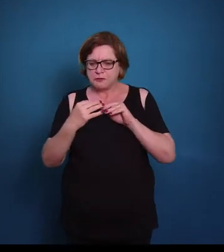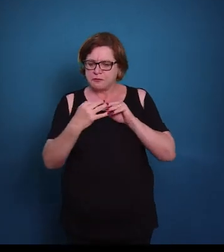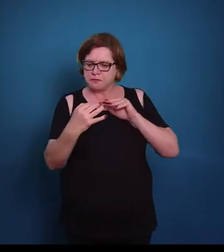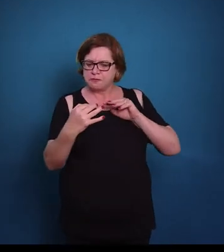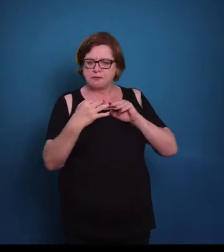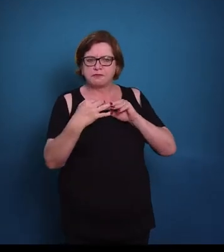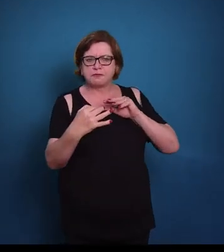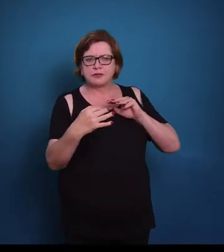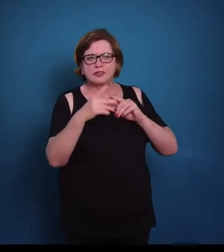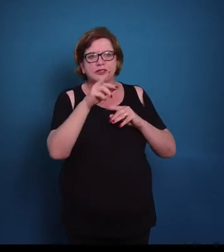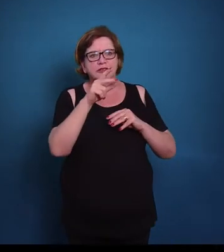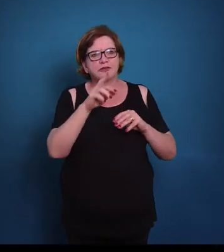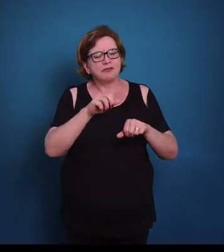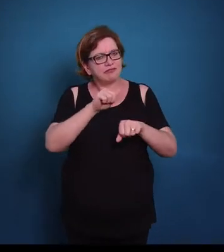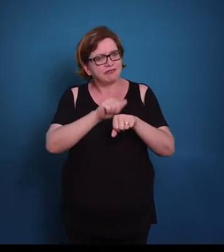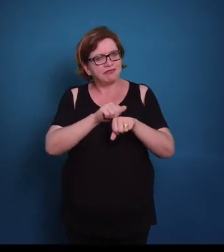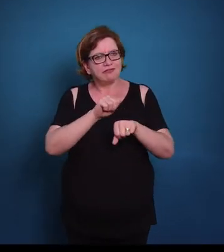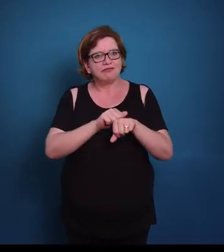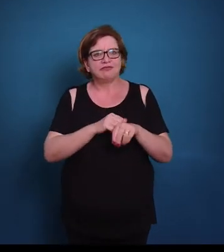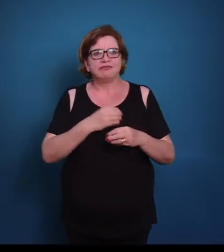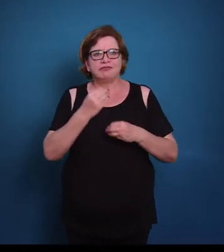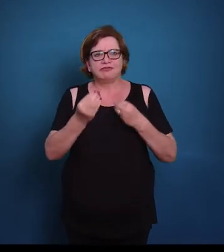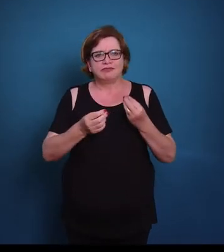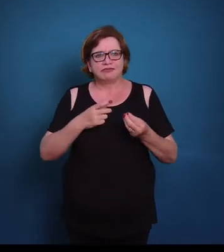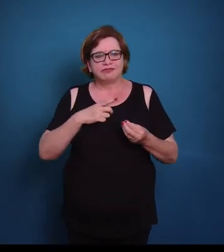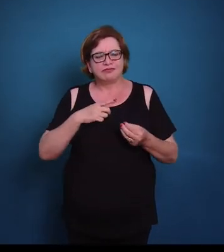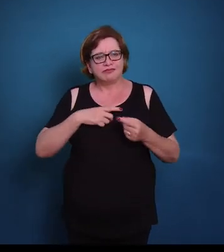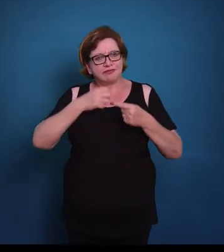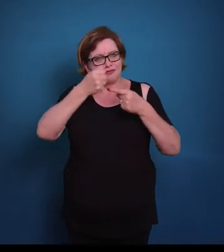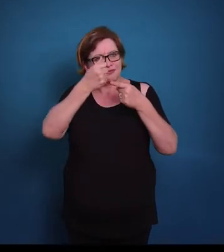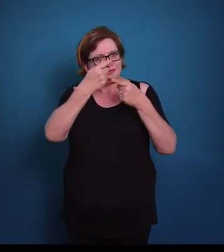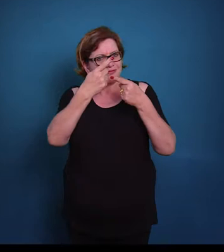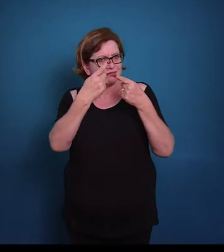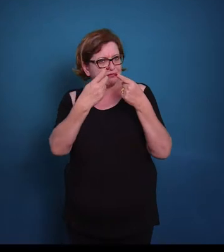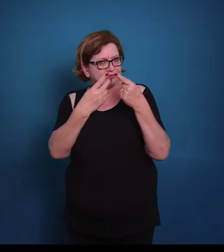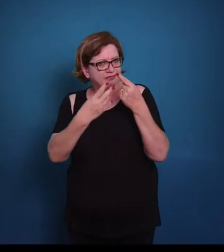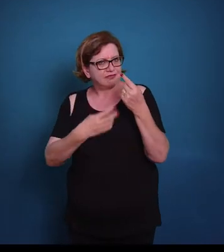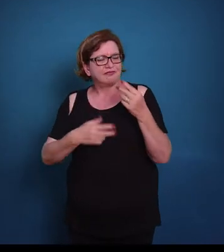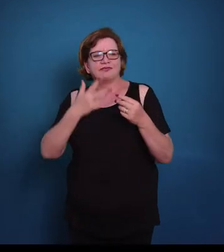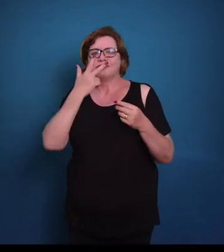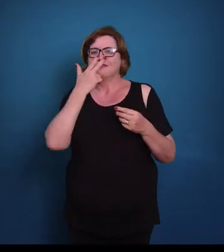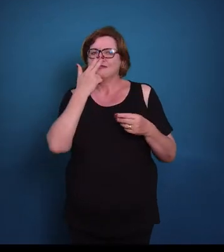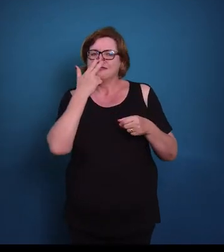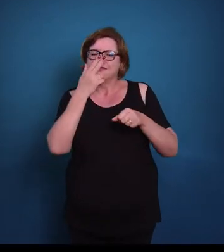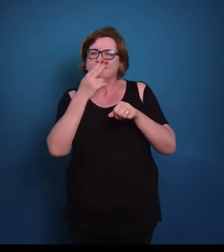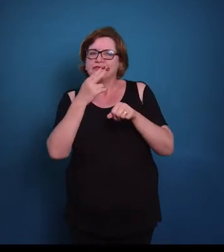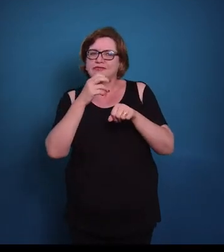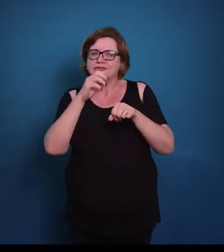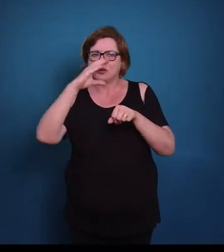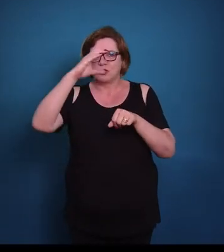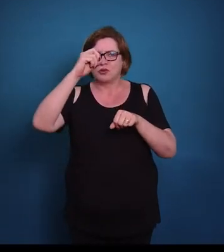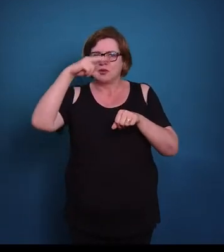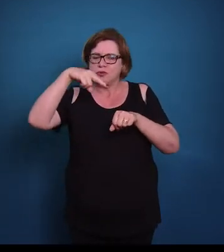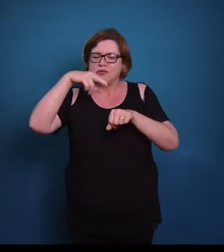forma que um tecido conjuntivo denso. Então ela tem uma característica muito parecida com o tecido conjuntivo denso. E nesse caso os